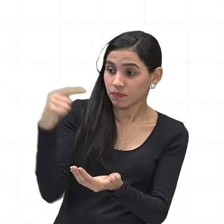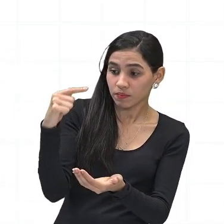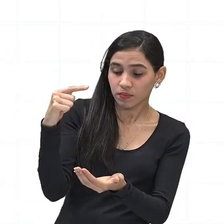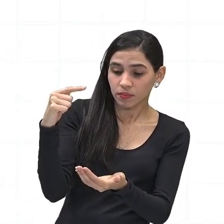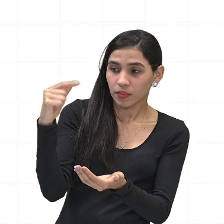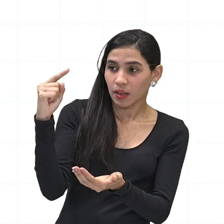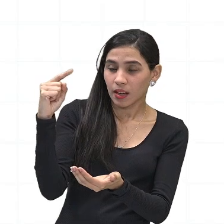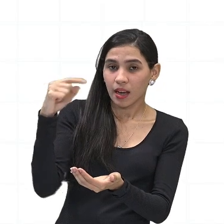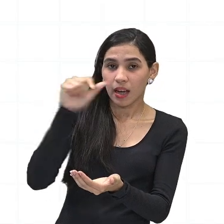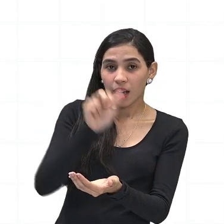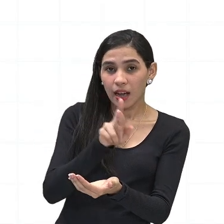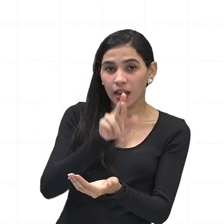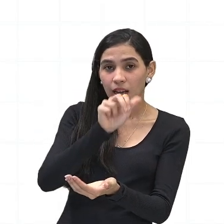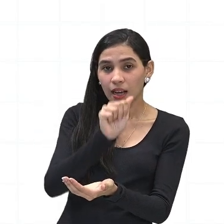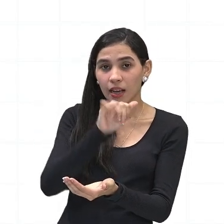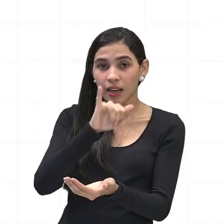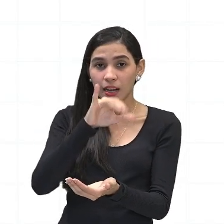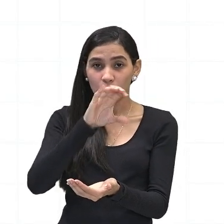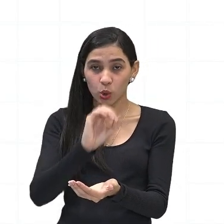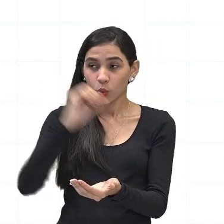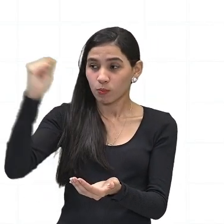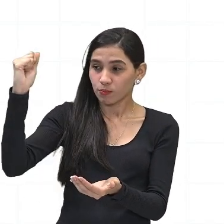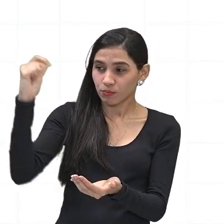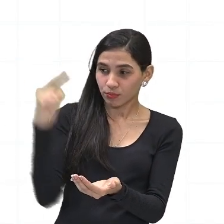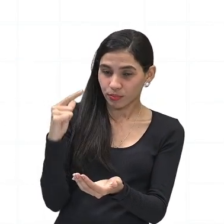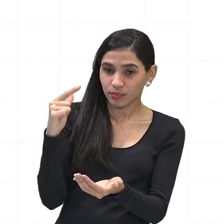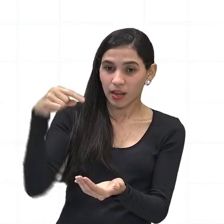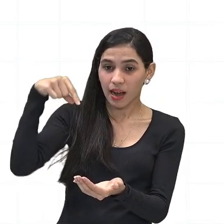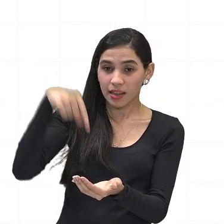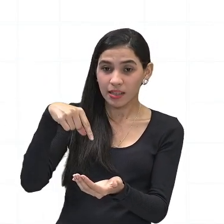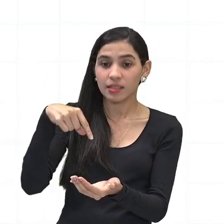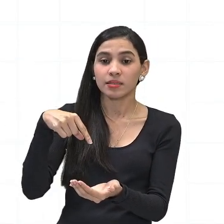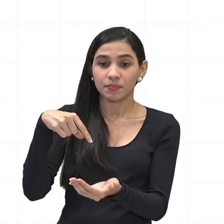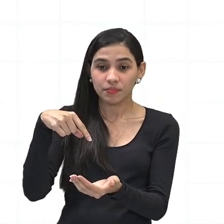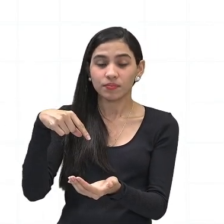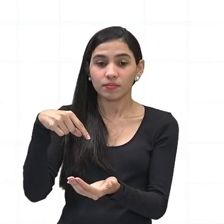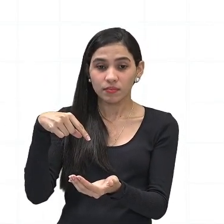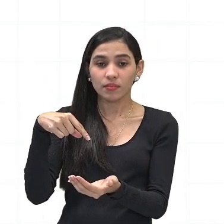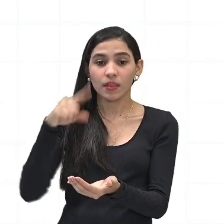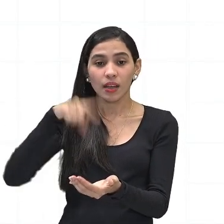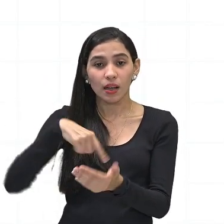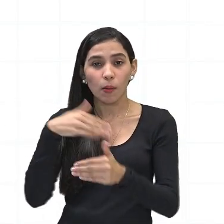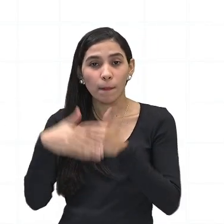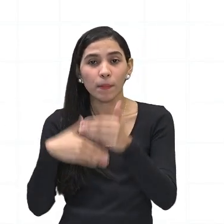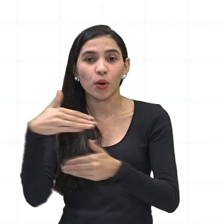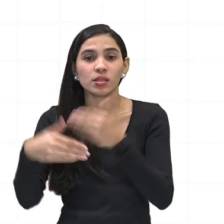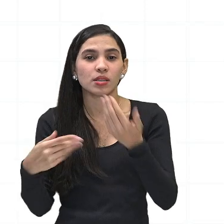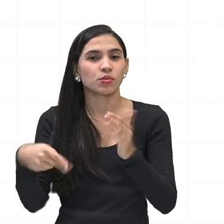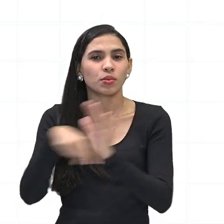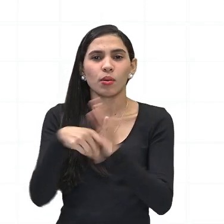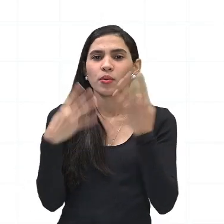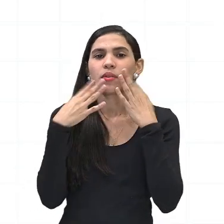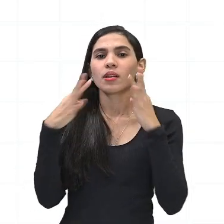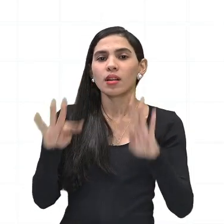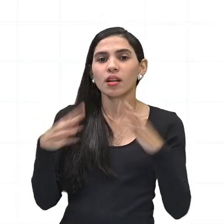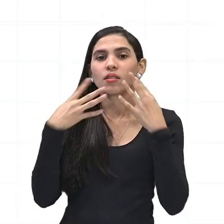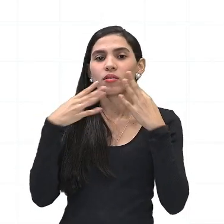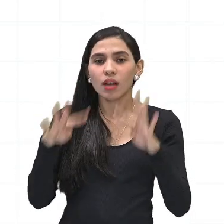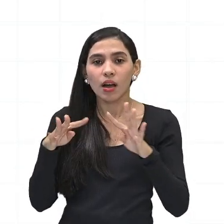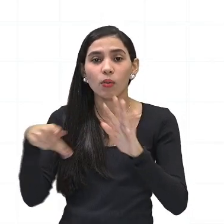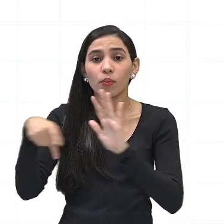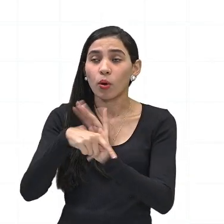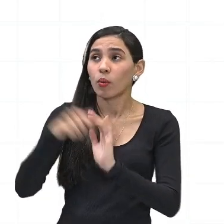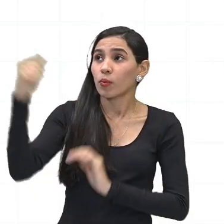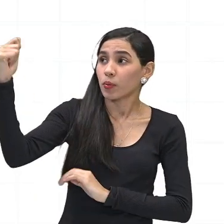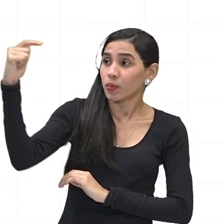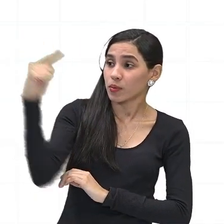ultravioleta, eles ali participam de um processo que é natural do Sol,